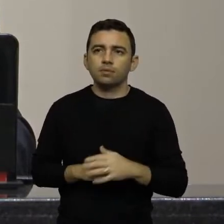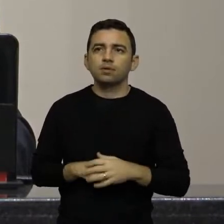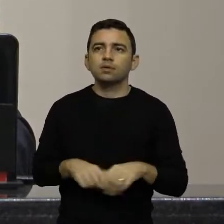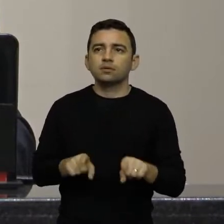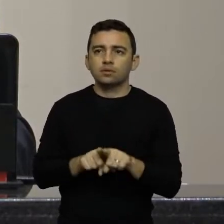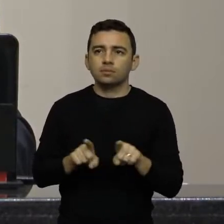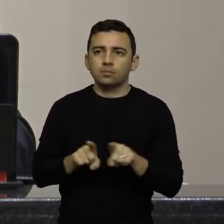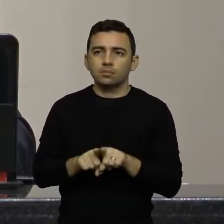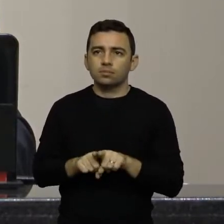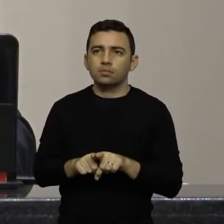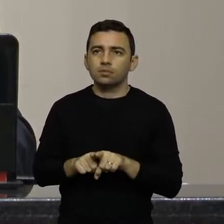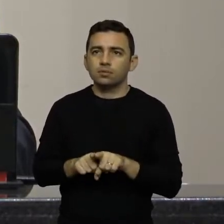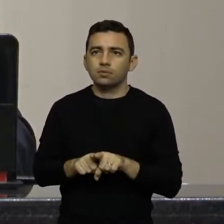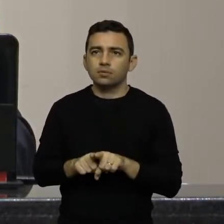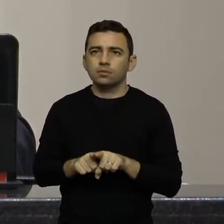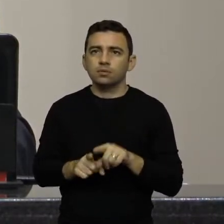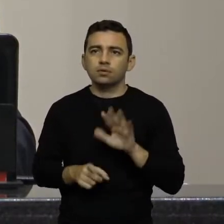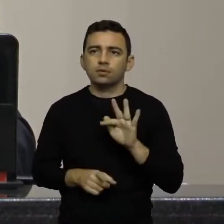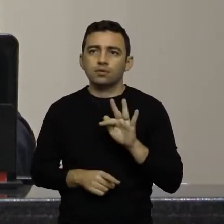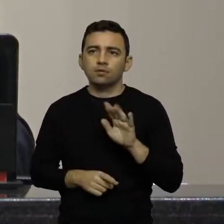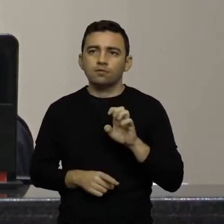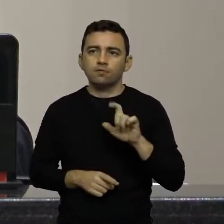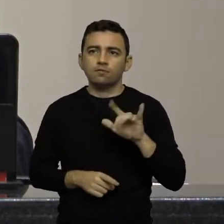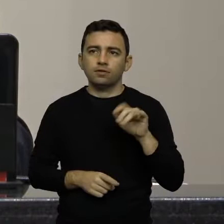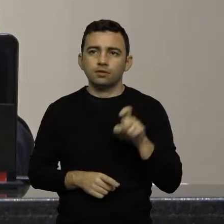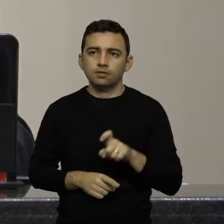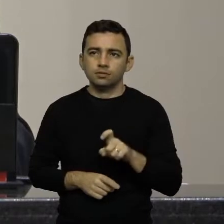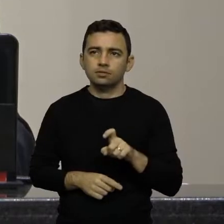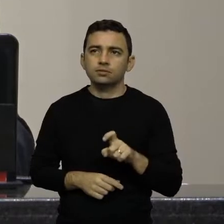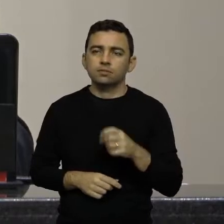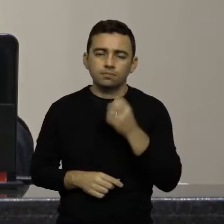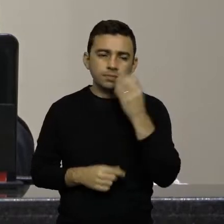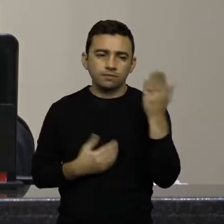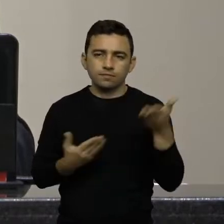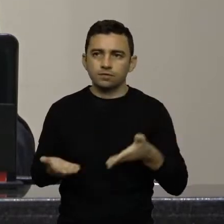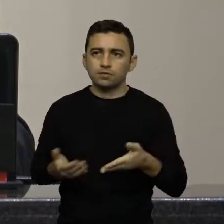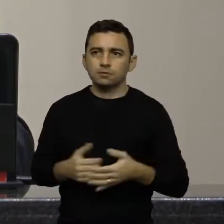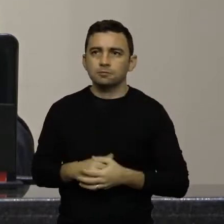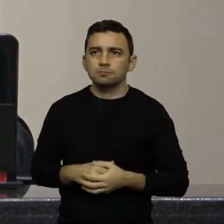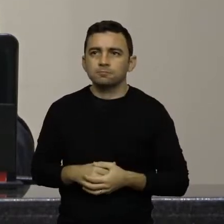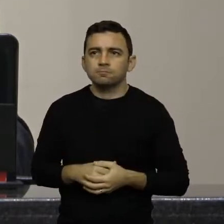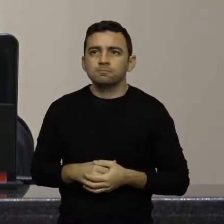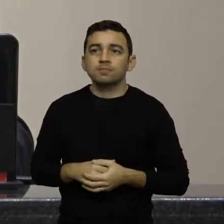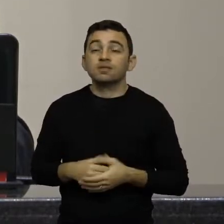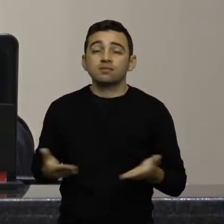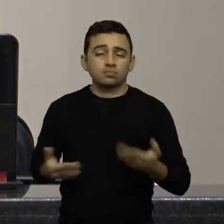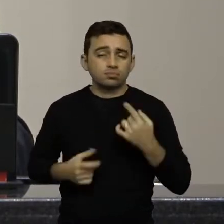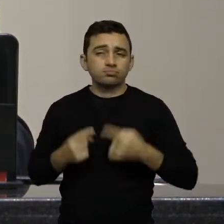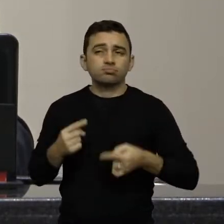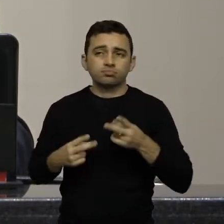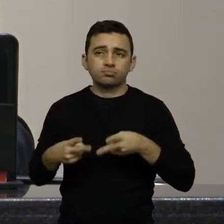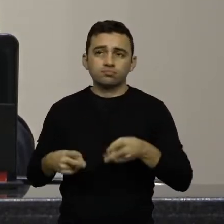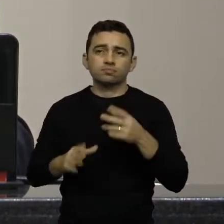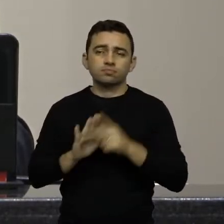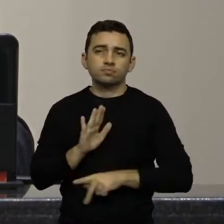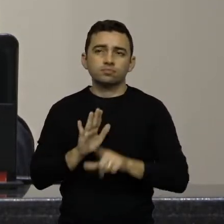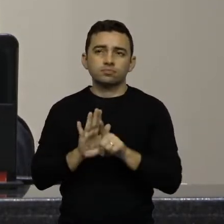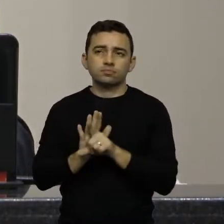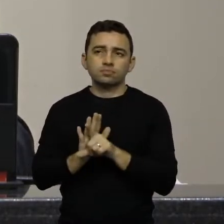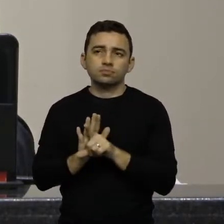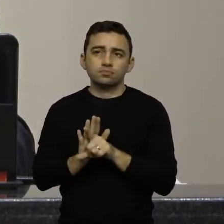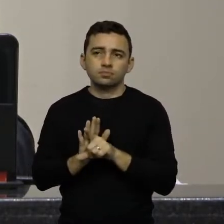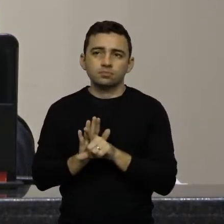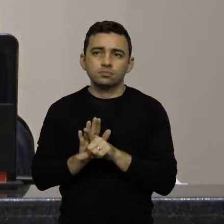vereador Férez. Sejam bem-vindos a este parlamento. Ainda em discussão do projeto de lei, aliás,